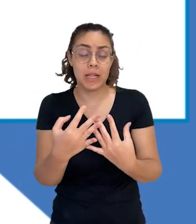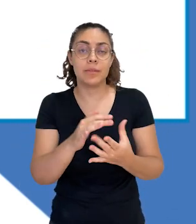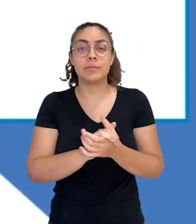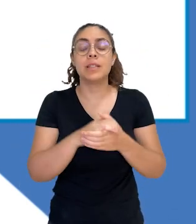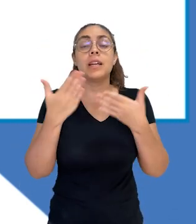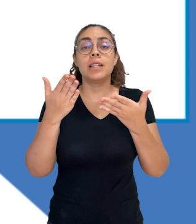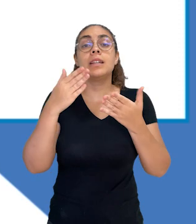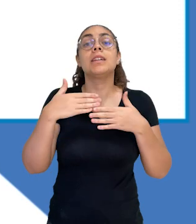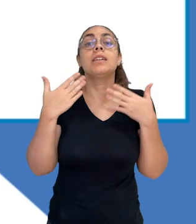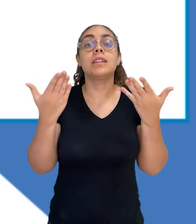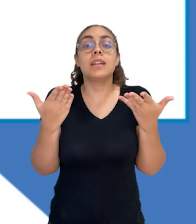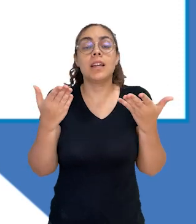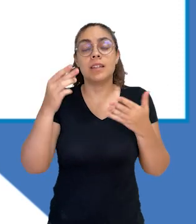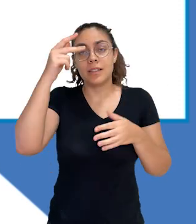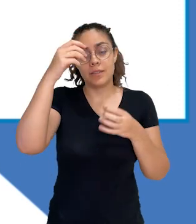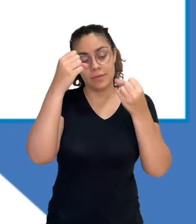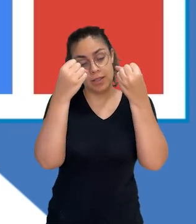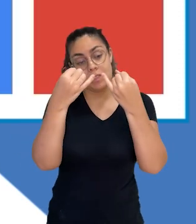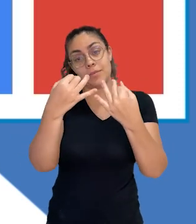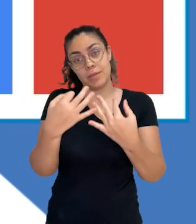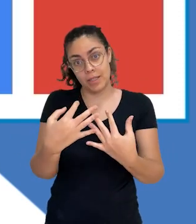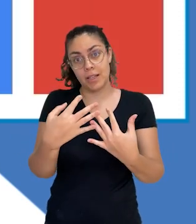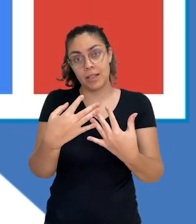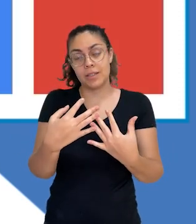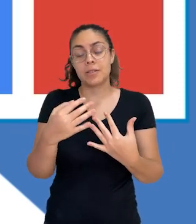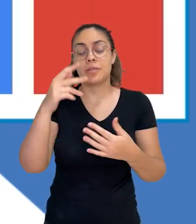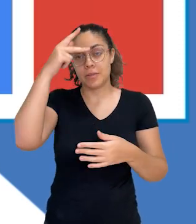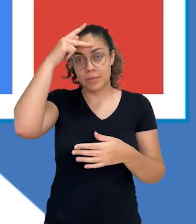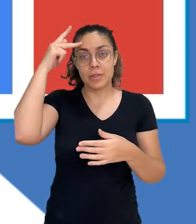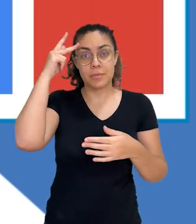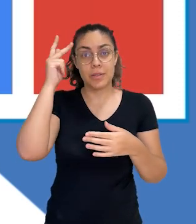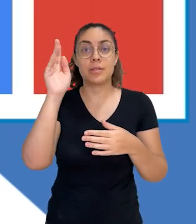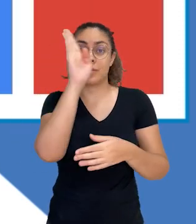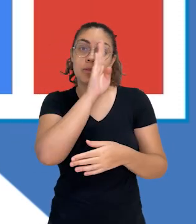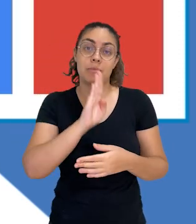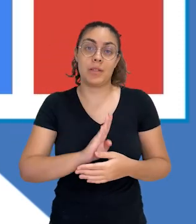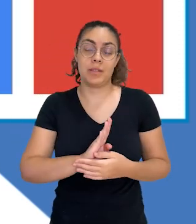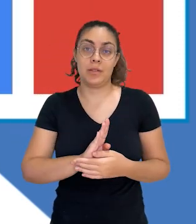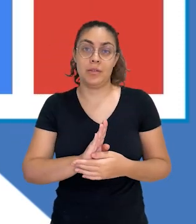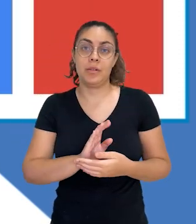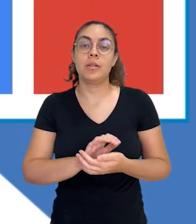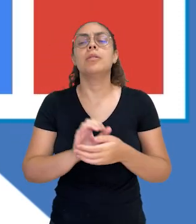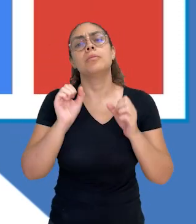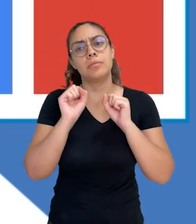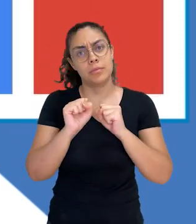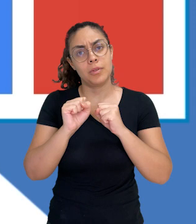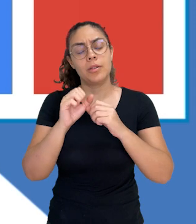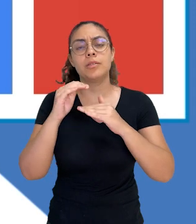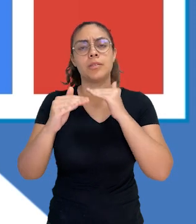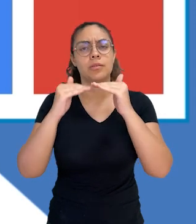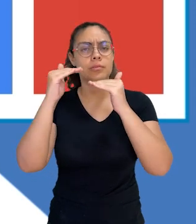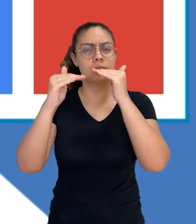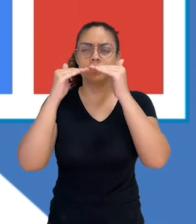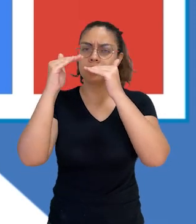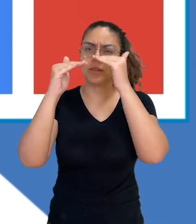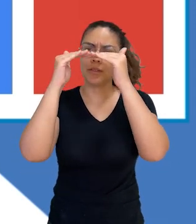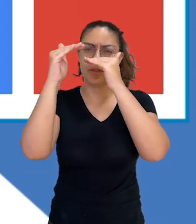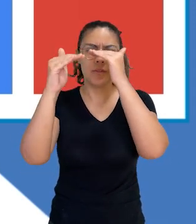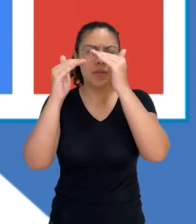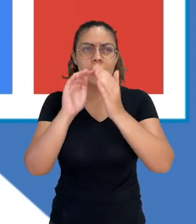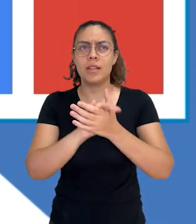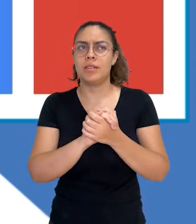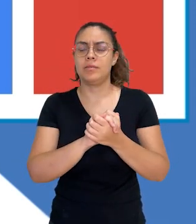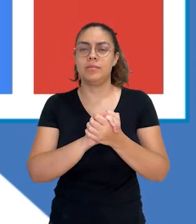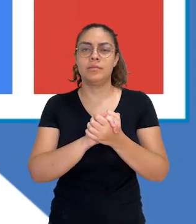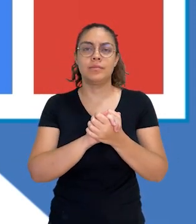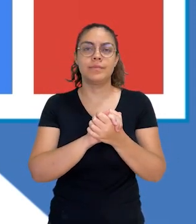E aí, quem é esse que vai explicar sobre os povos originários do Brasil? E aí a gente tem a possibilidade de construção, de construção aqui de uma coisa mais